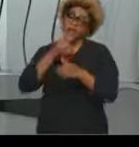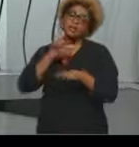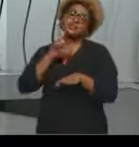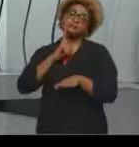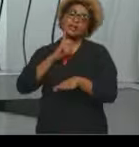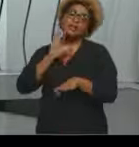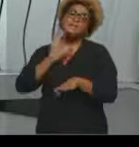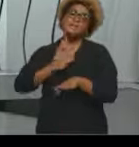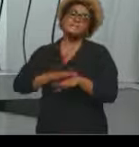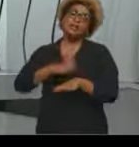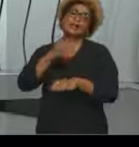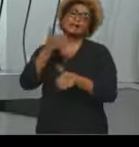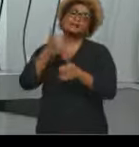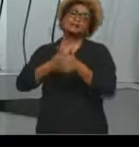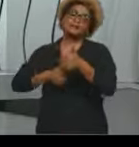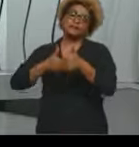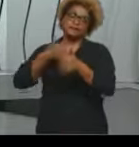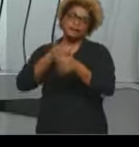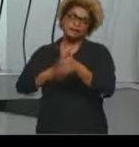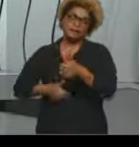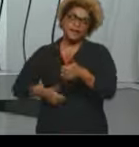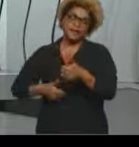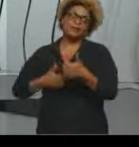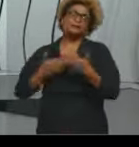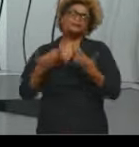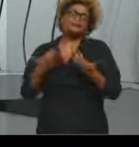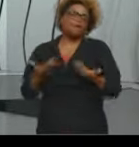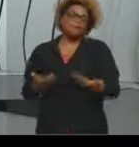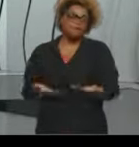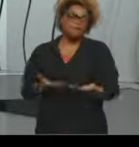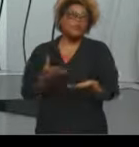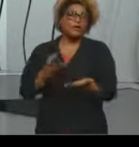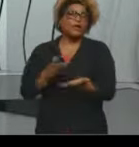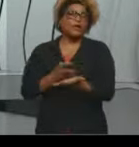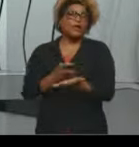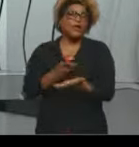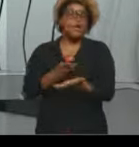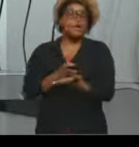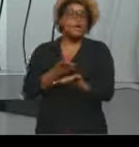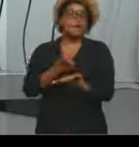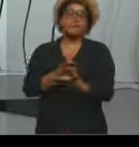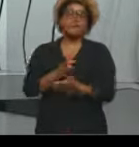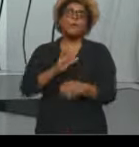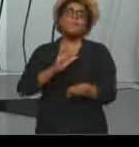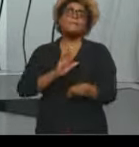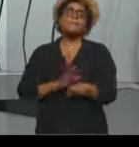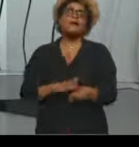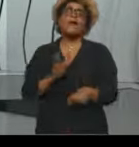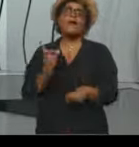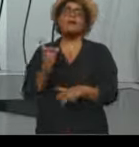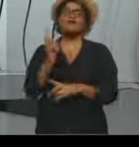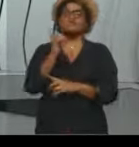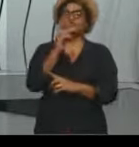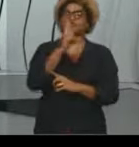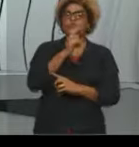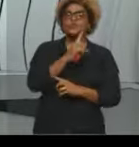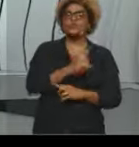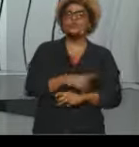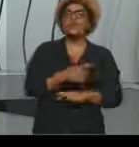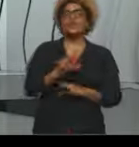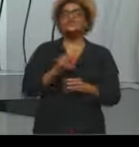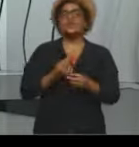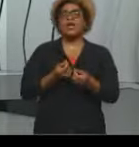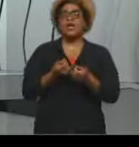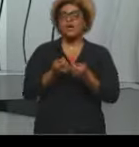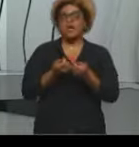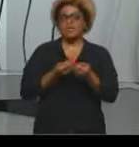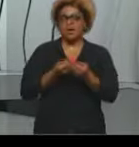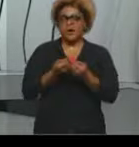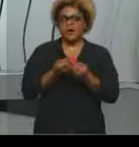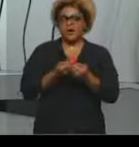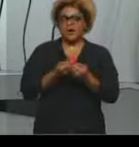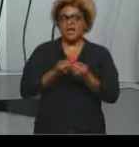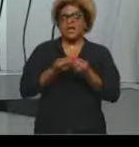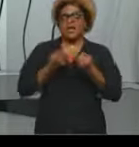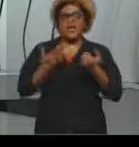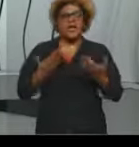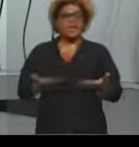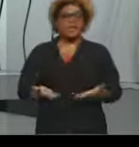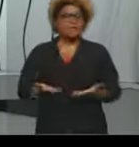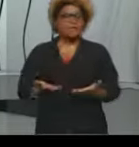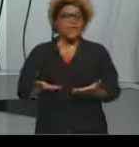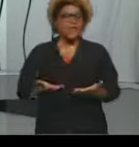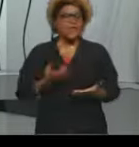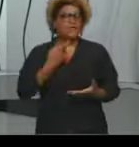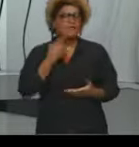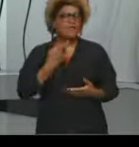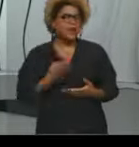aí a gente continua, né, mais desemprego, gera mais dificuldades econômicas, ou seja, de acordo com o pensamento de